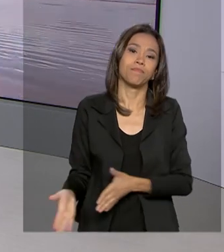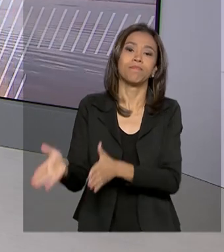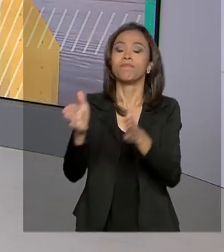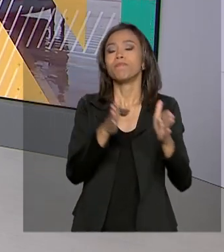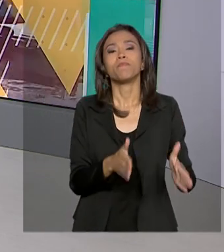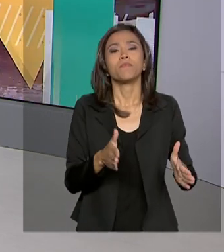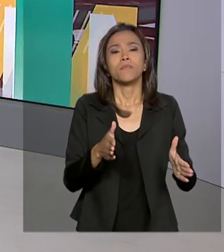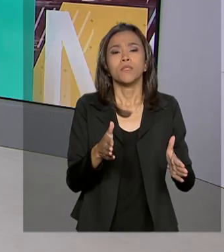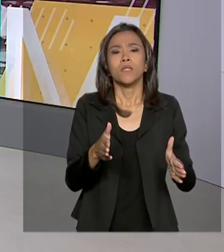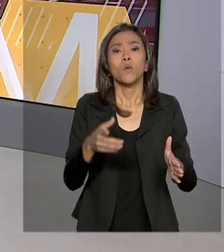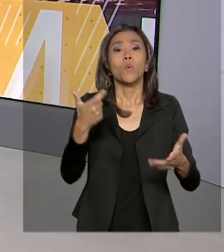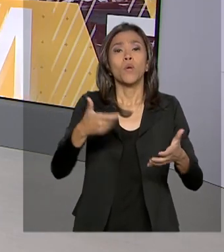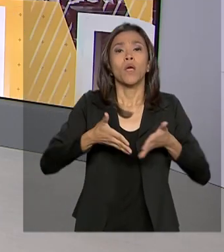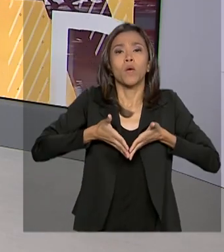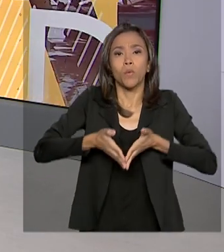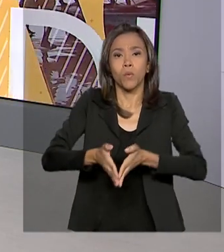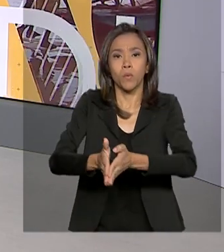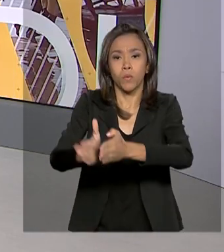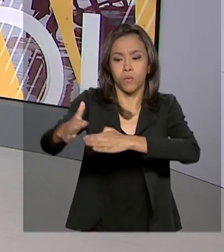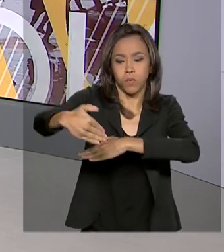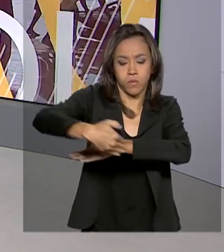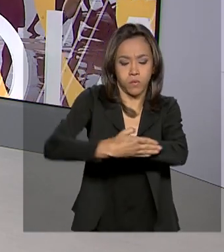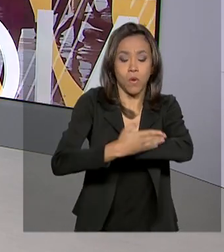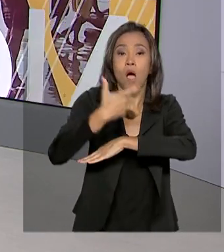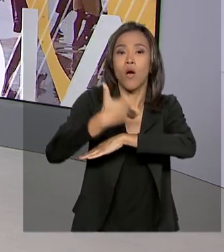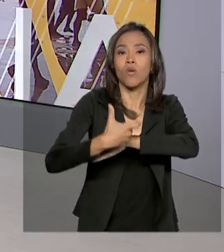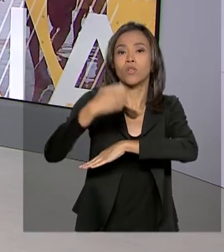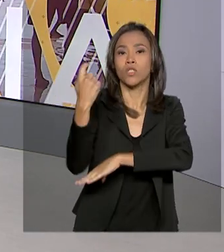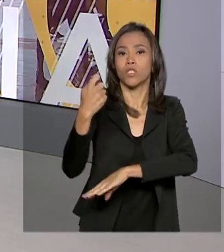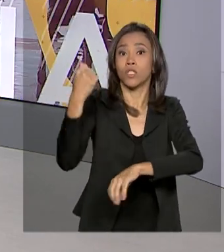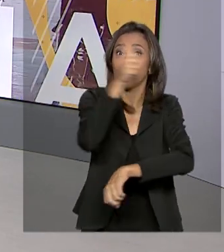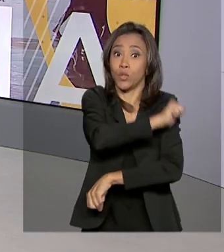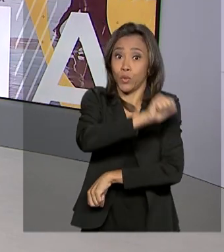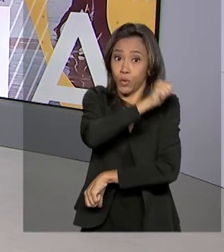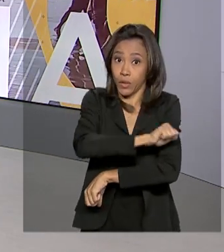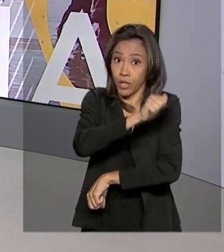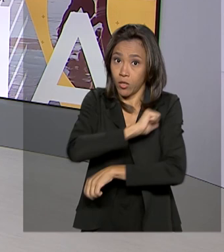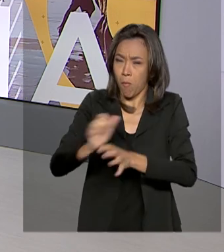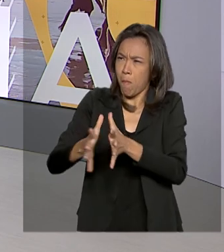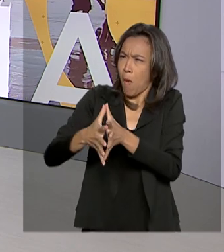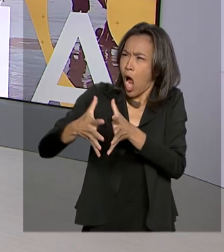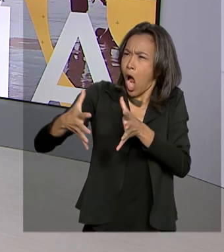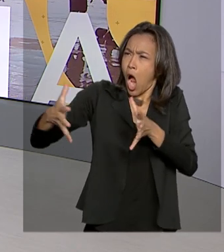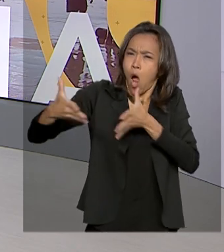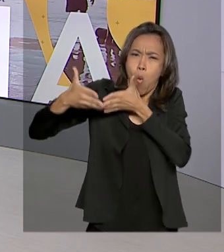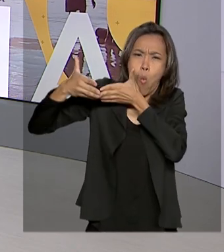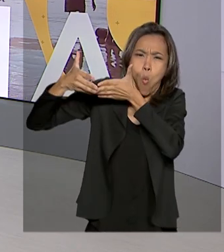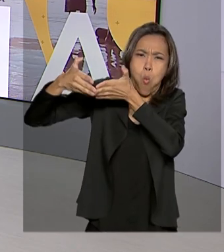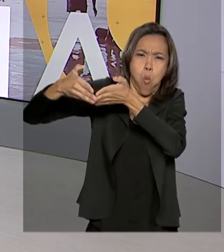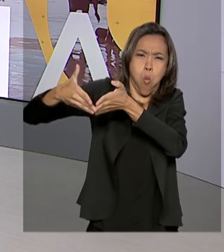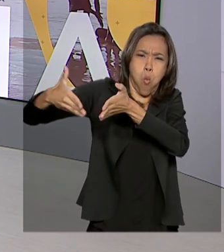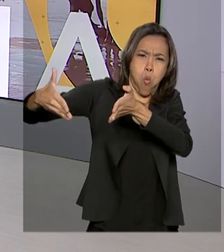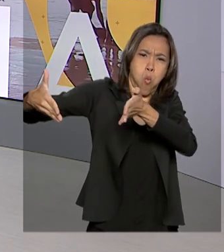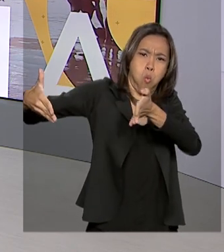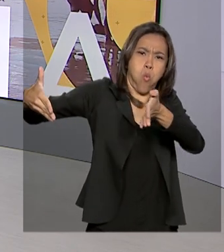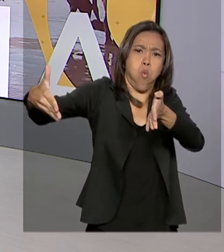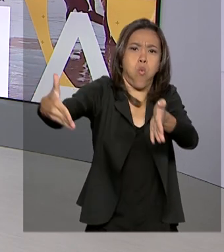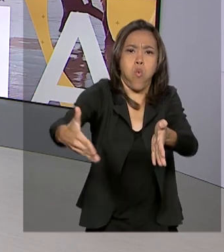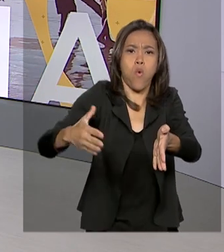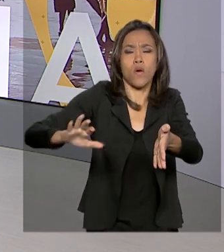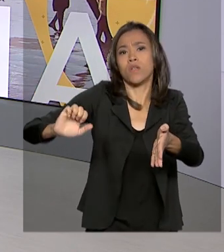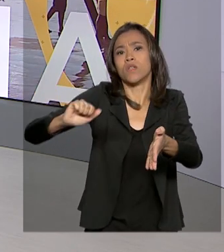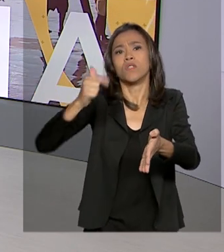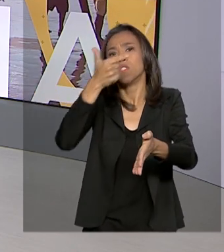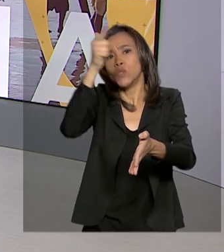O Porto do Rio de Janeiro vai receber nesta temporada de cruzeiros o maior número de transatlânticos internacionais